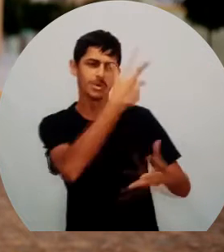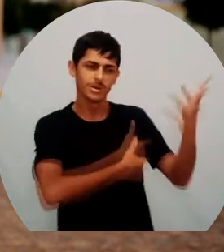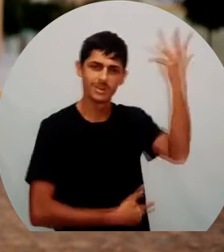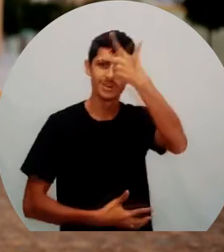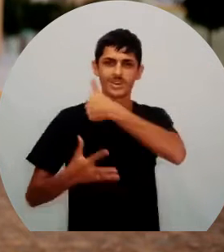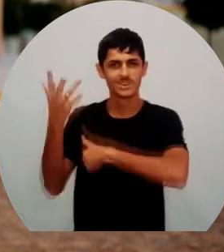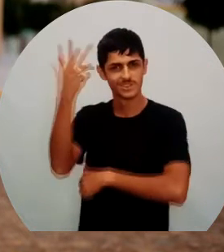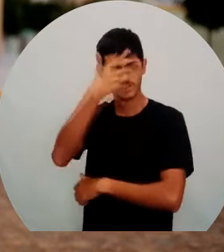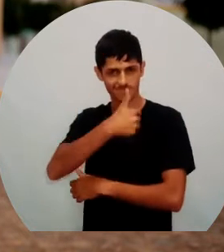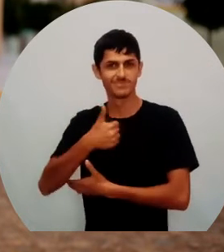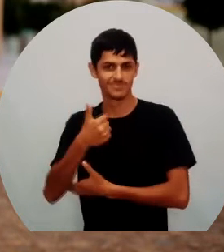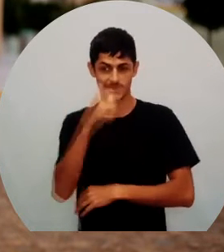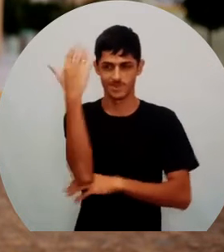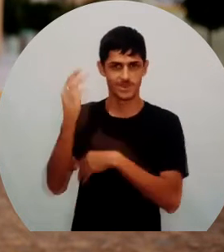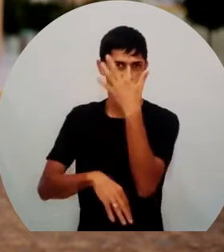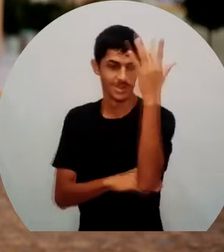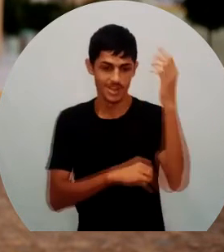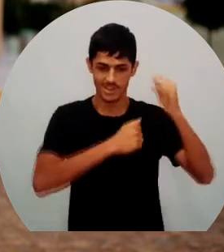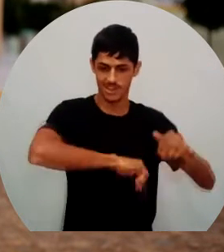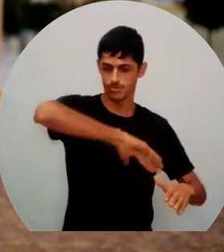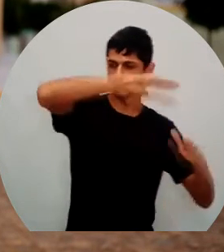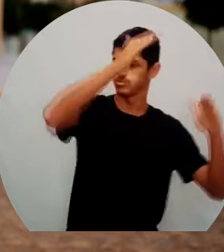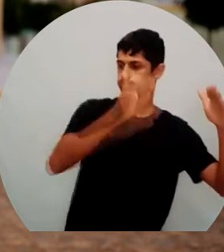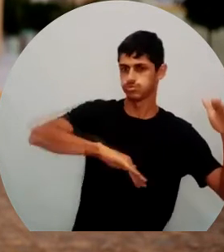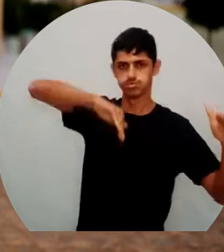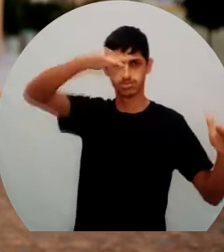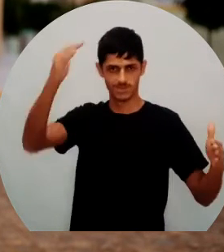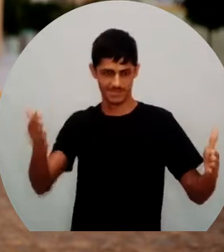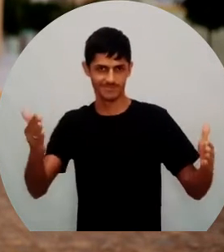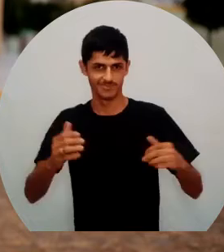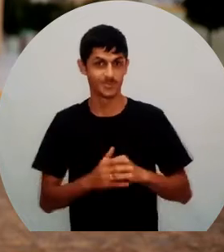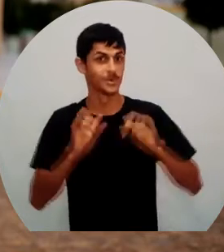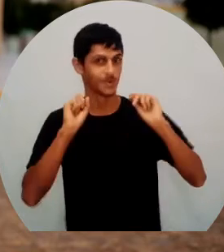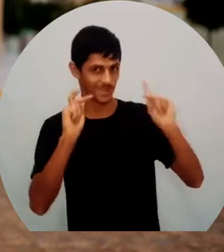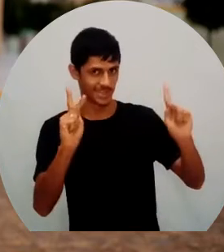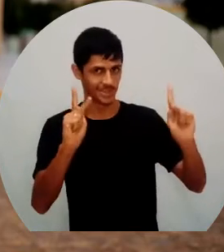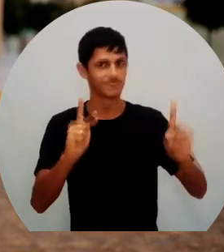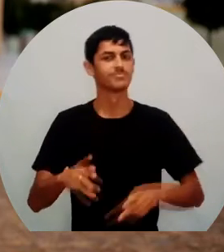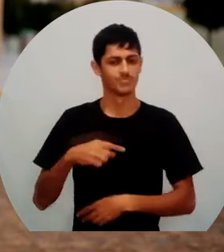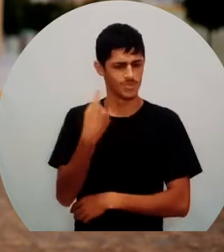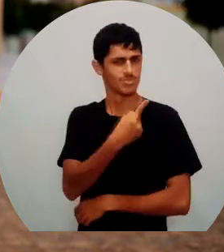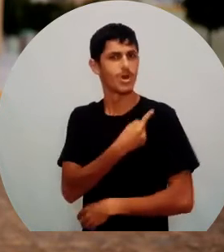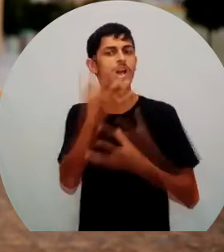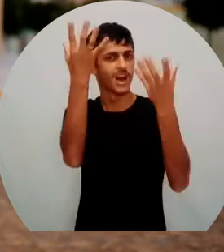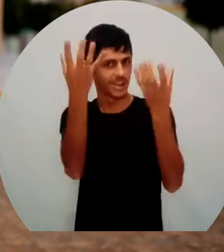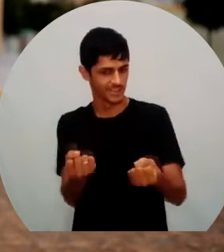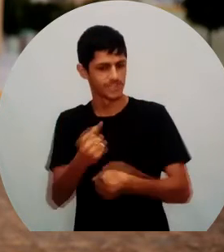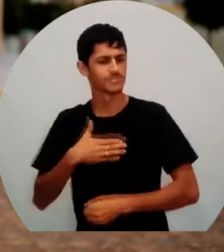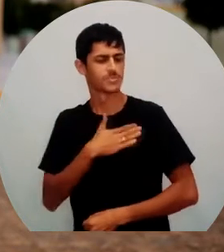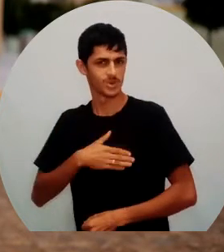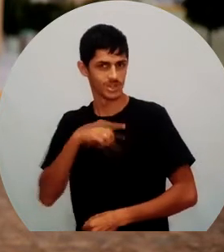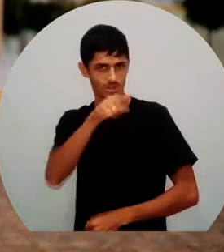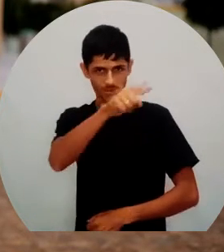a reserva ambiental da Serra do Pará. Então, não deixe de vir conhecer. Teremos o maior prazer em te receber aqui.